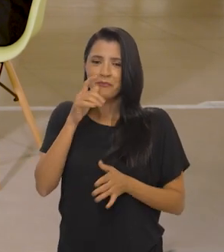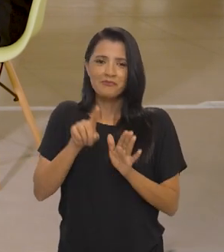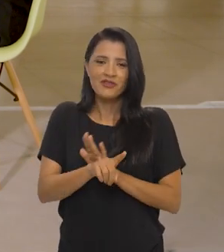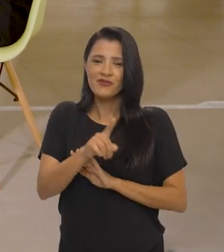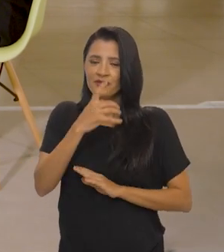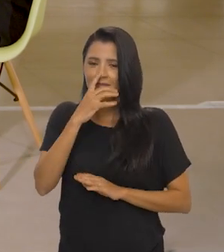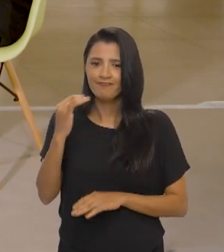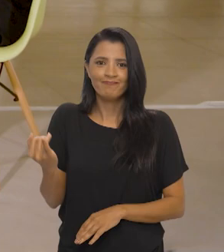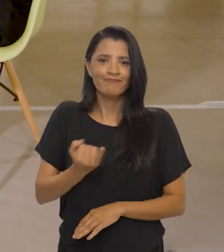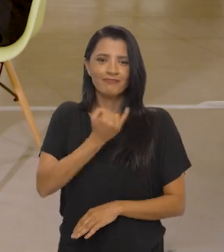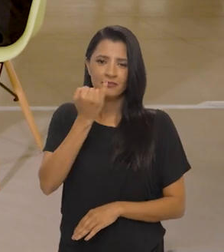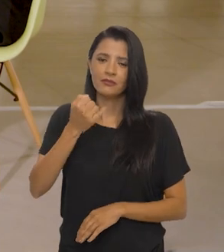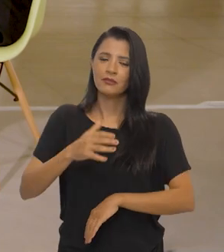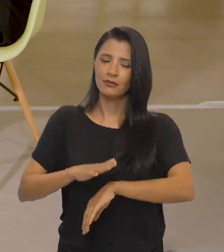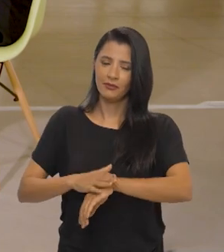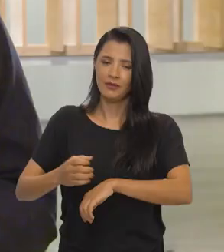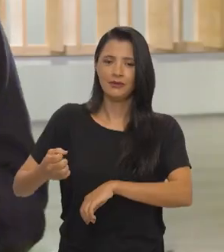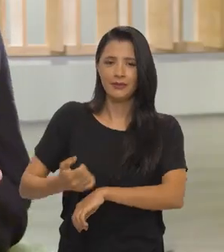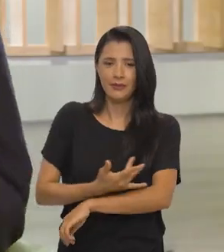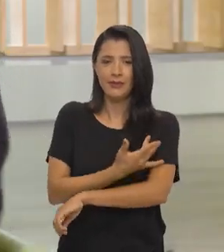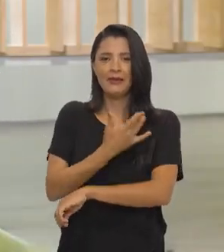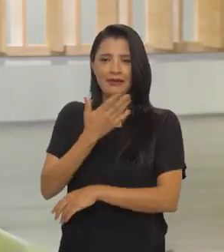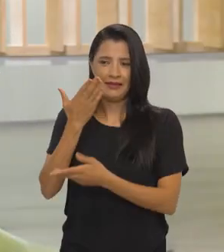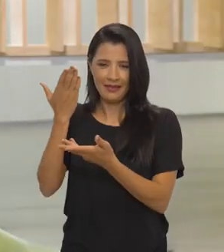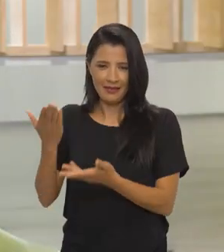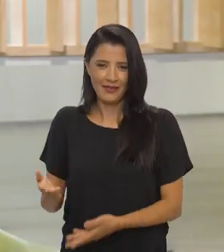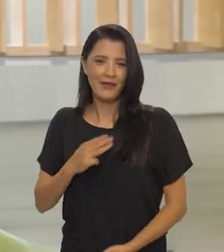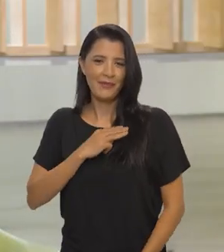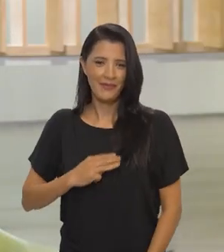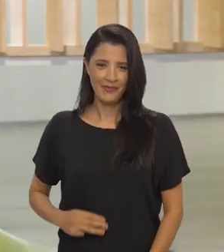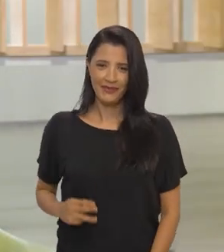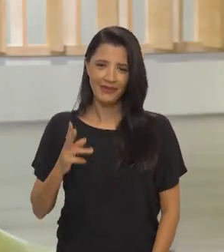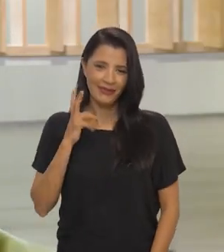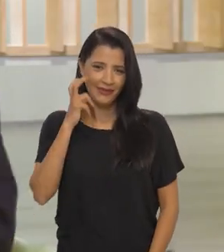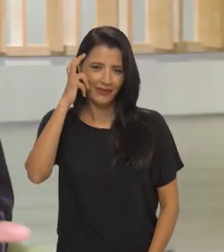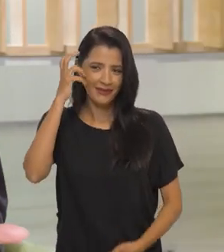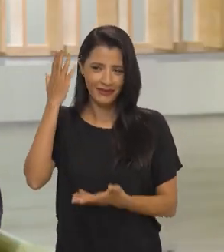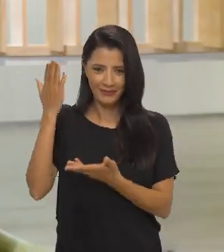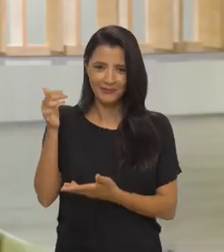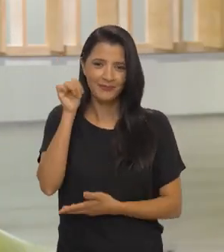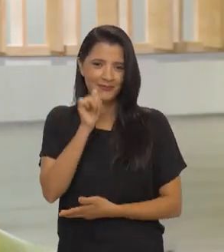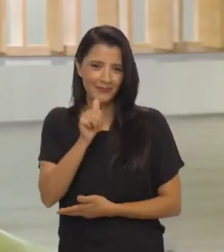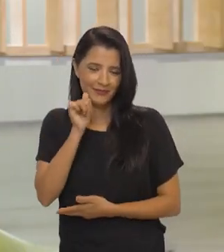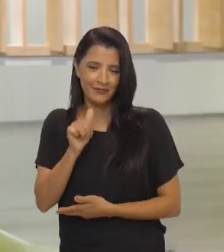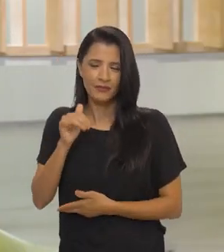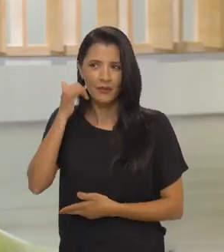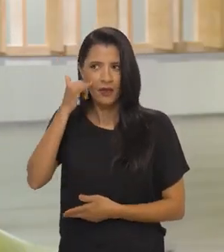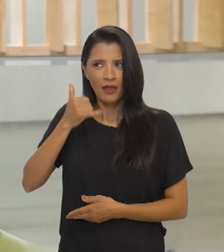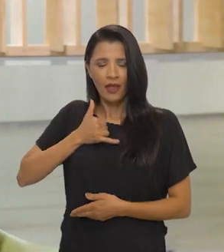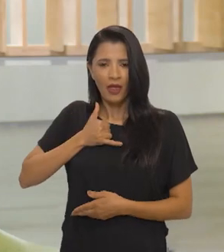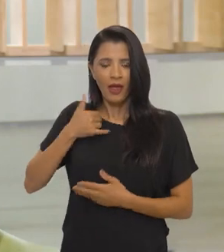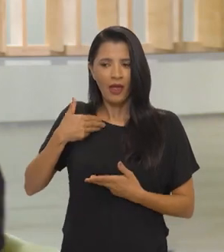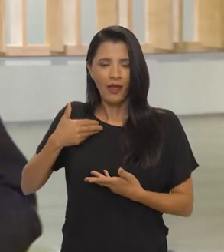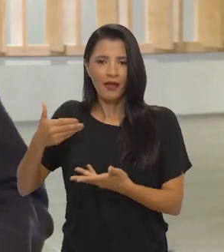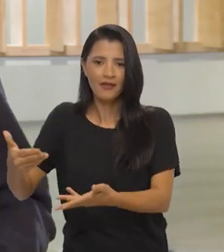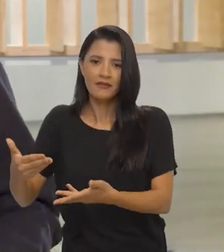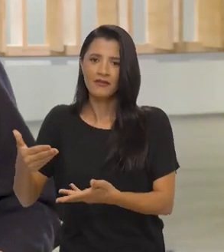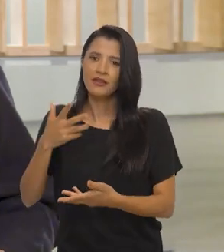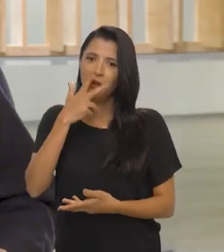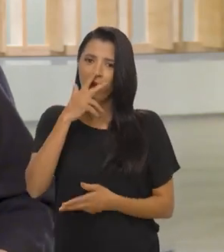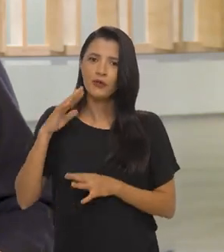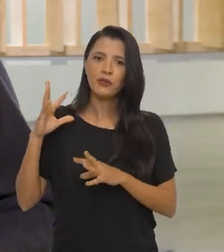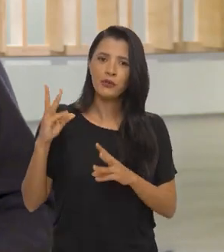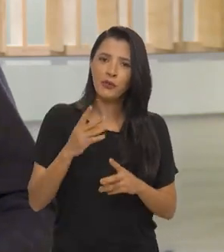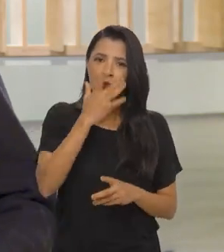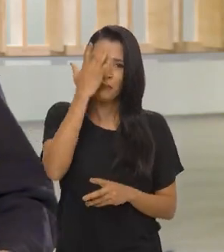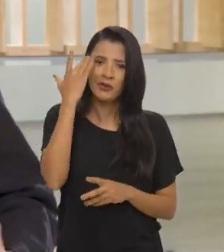chave. Foi um momento muito emocionante quando a ministra Margareth Menezes liga, faz um convite.